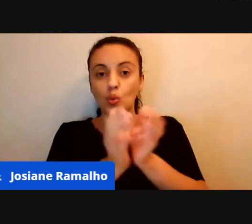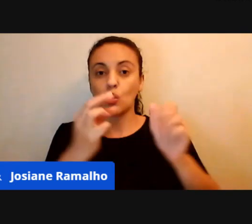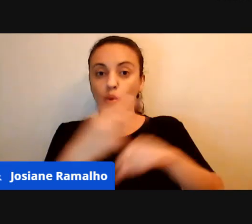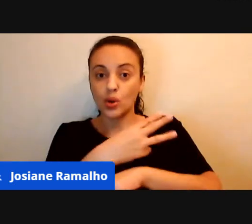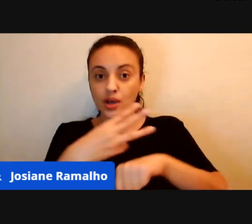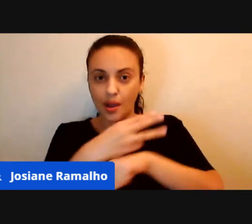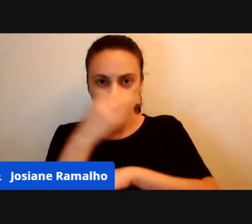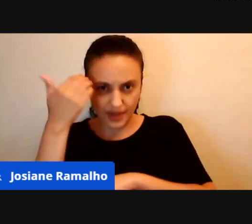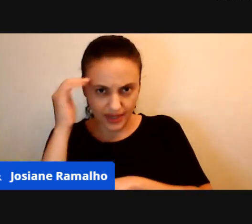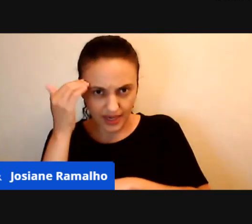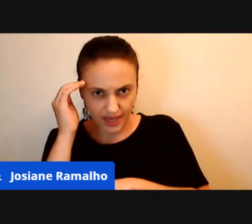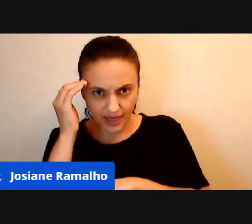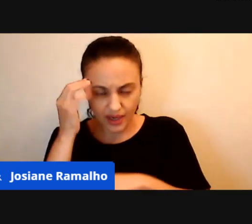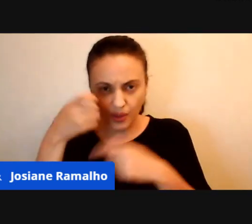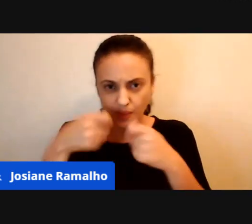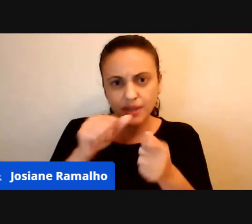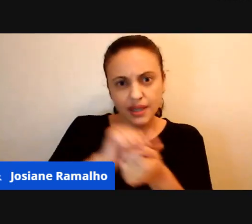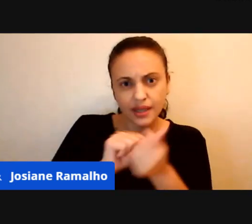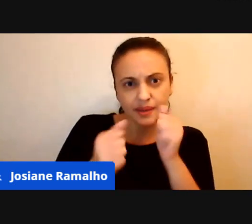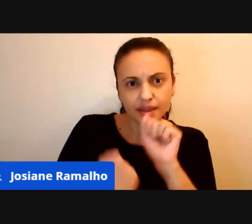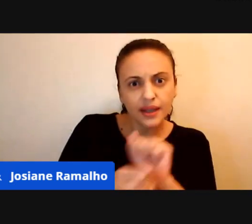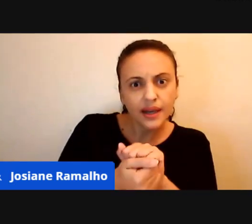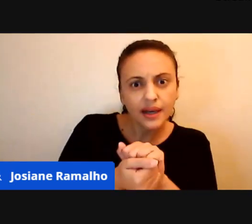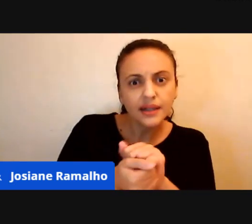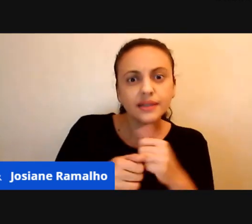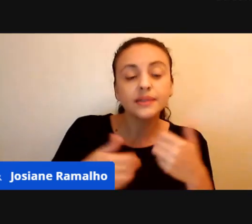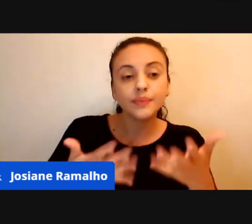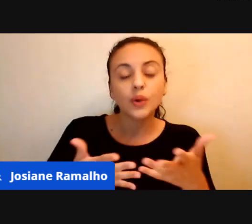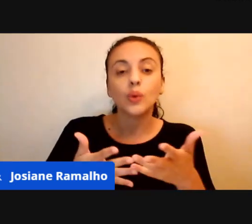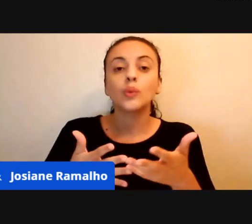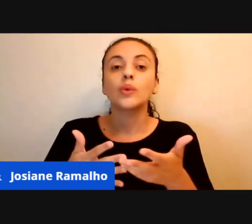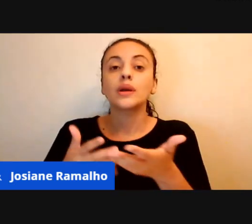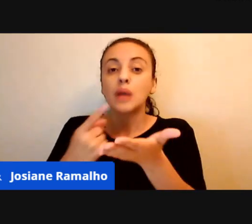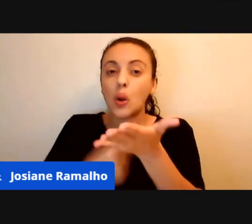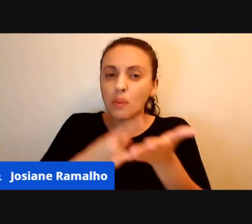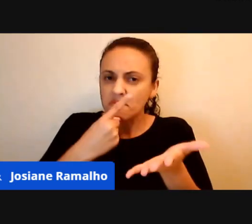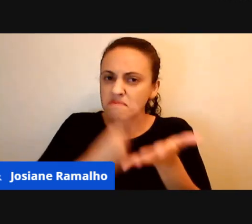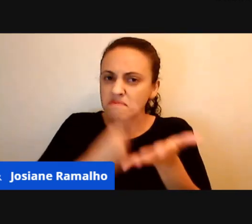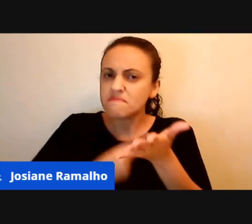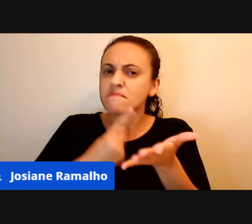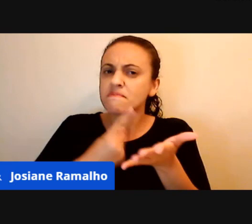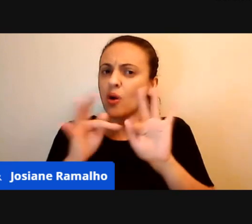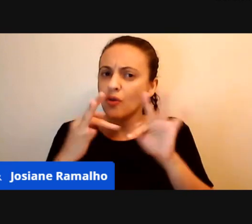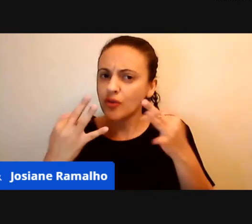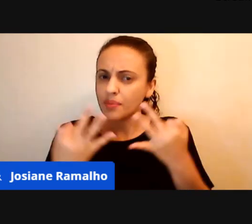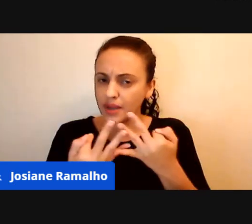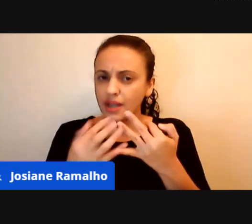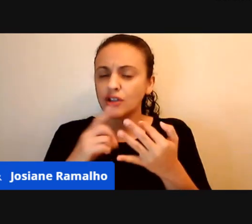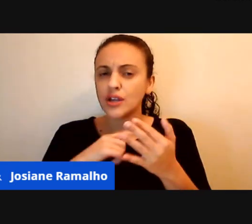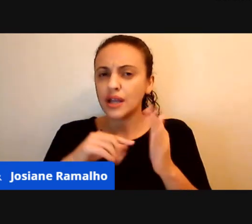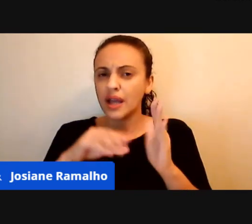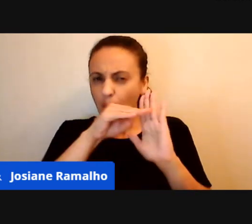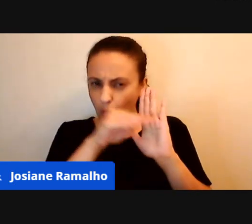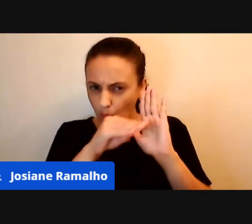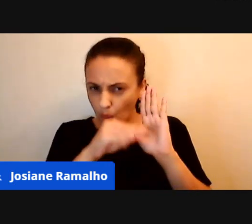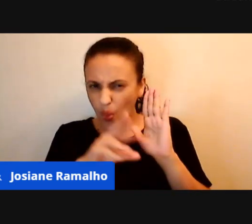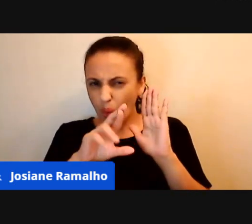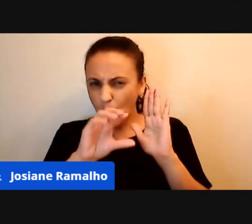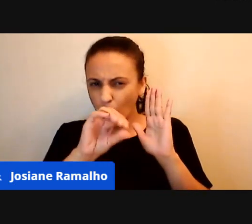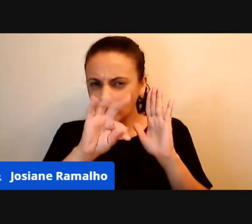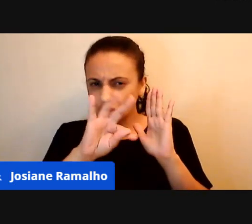todo esse envolvimento, é, esse comprometimento da família, de ter uma rotina de estudos,